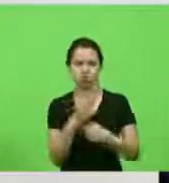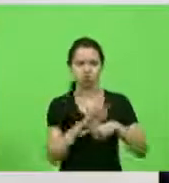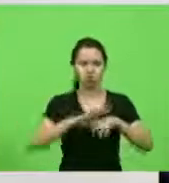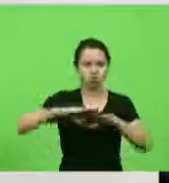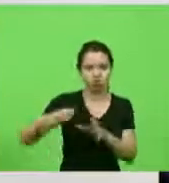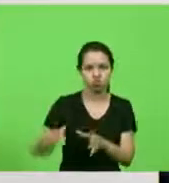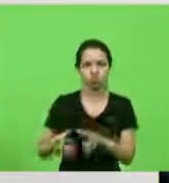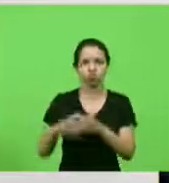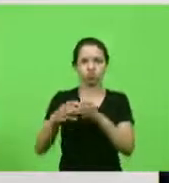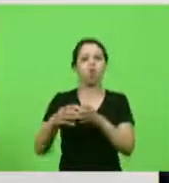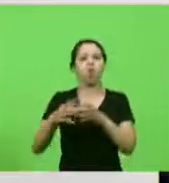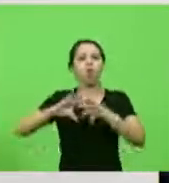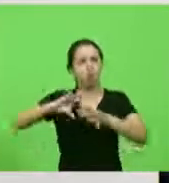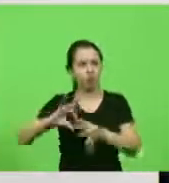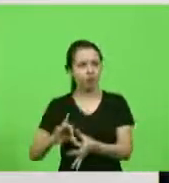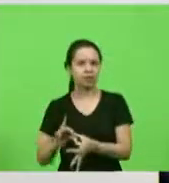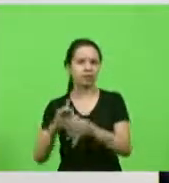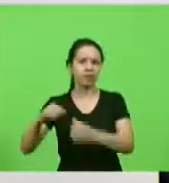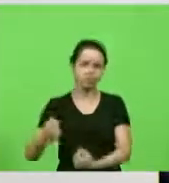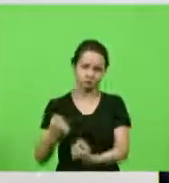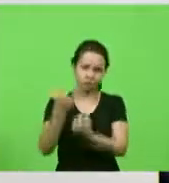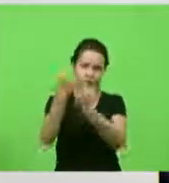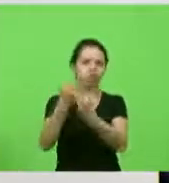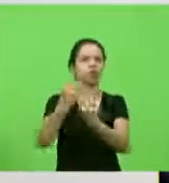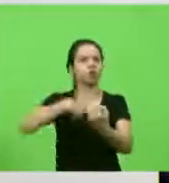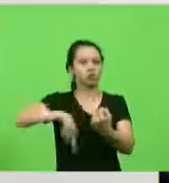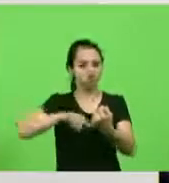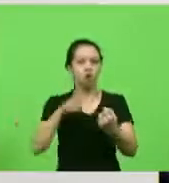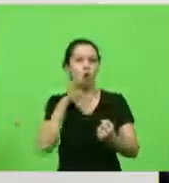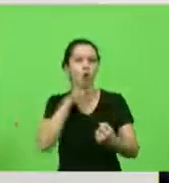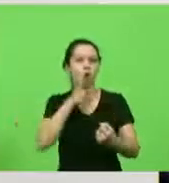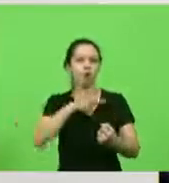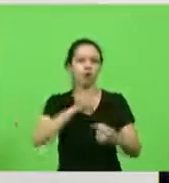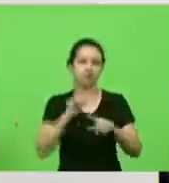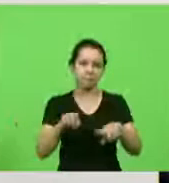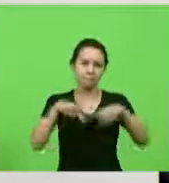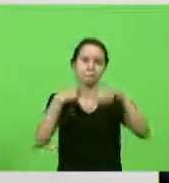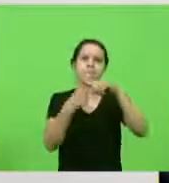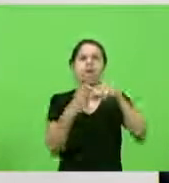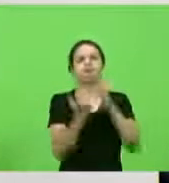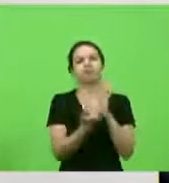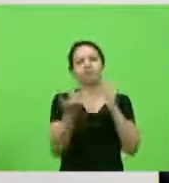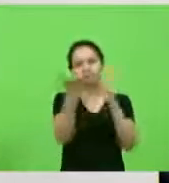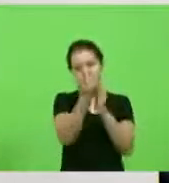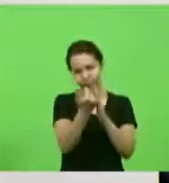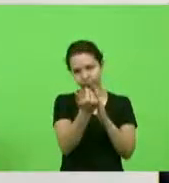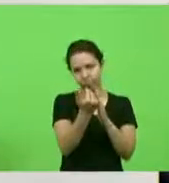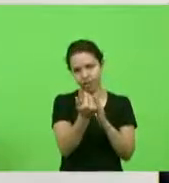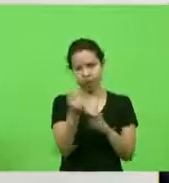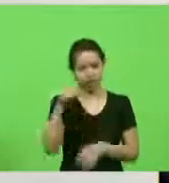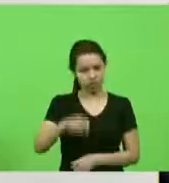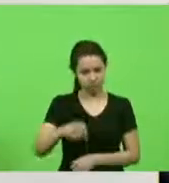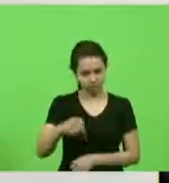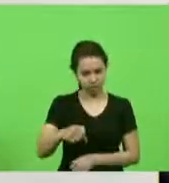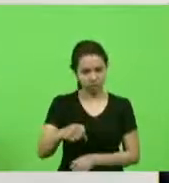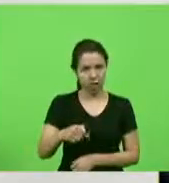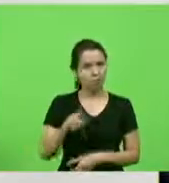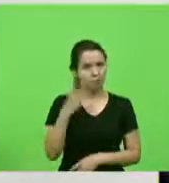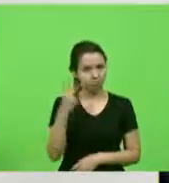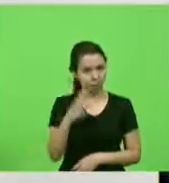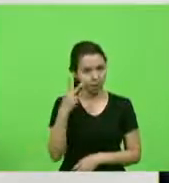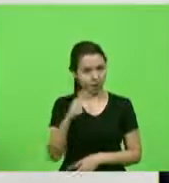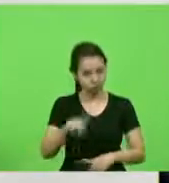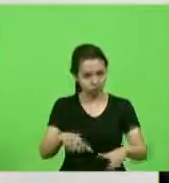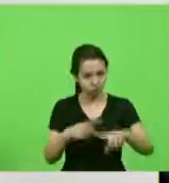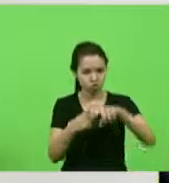conseguimos unir os nossos esforços, a gente soma. e, quando este parlamento soma, quem colhe é